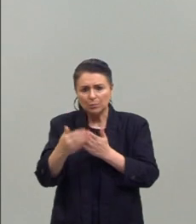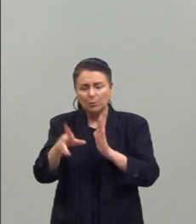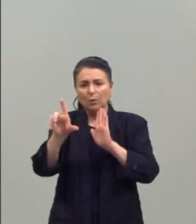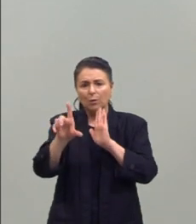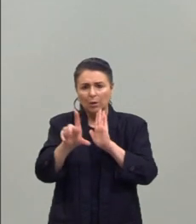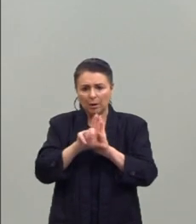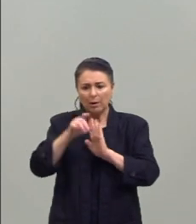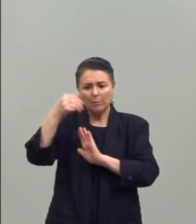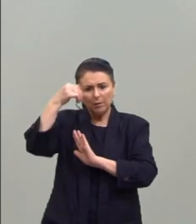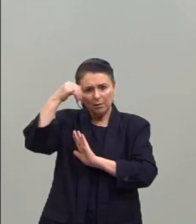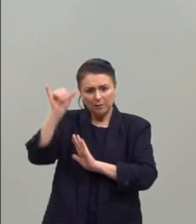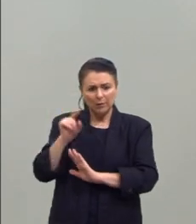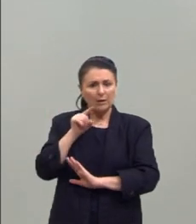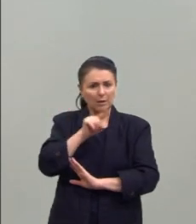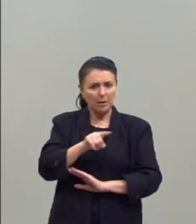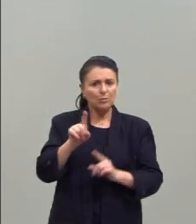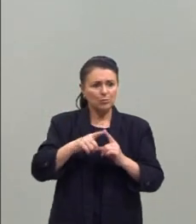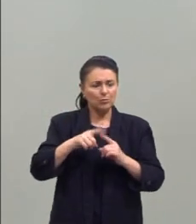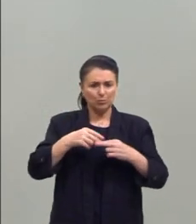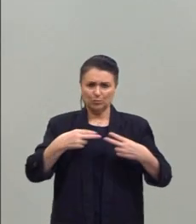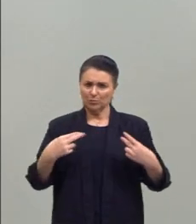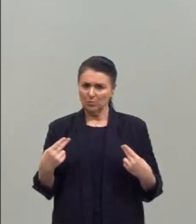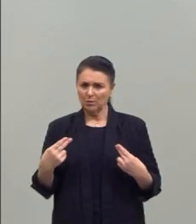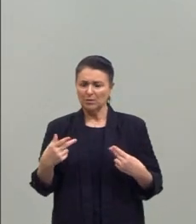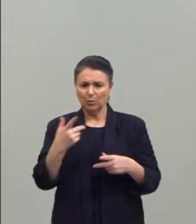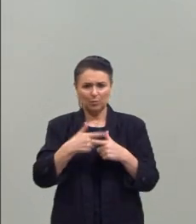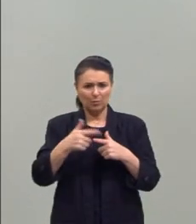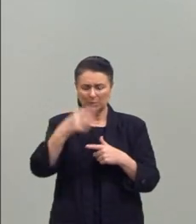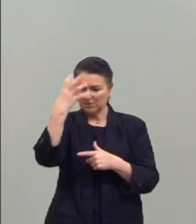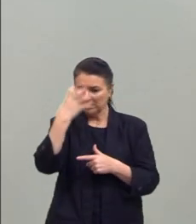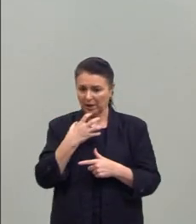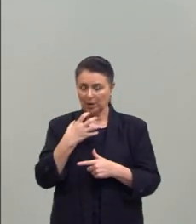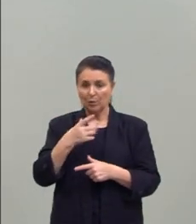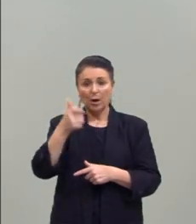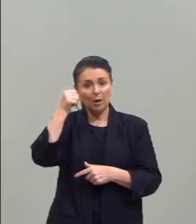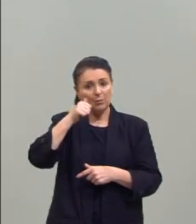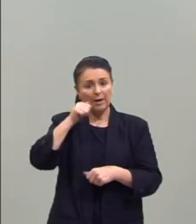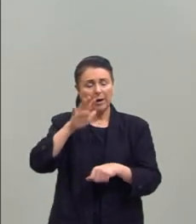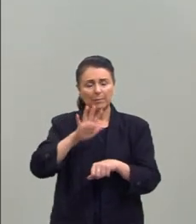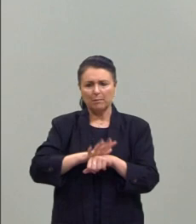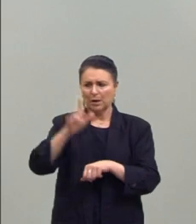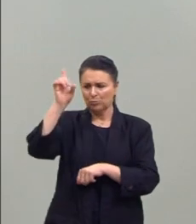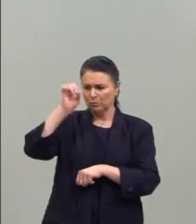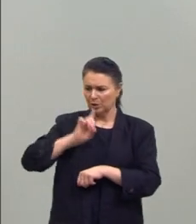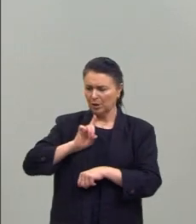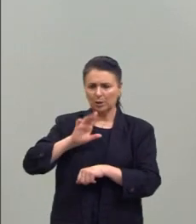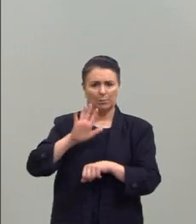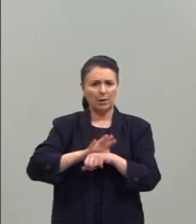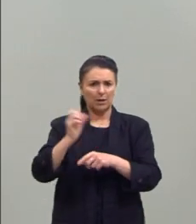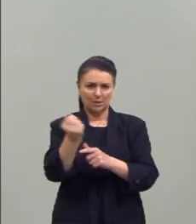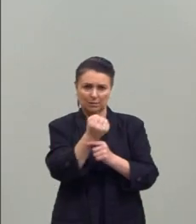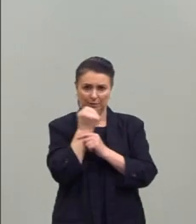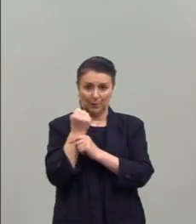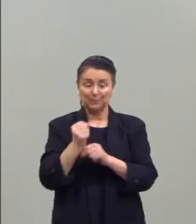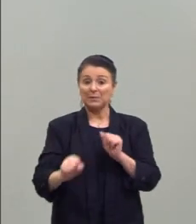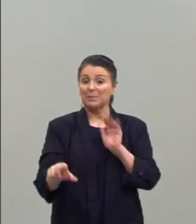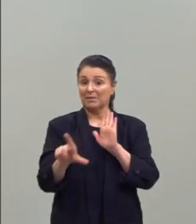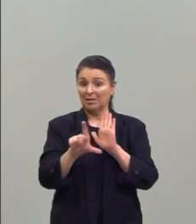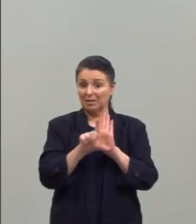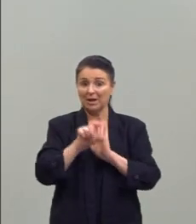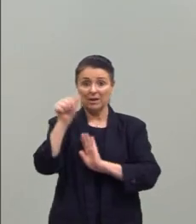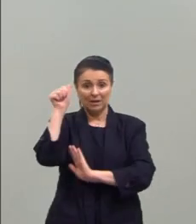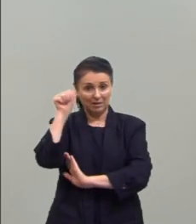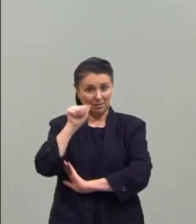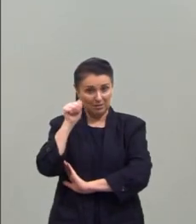combatesse mais esse problema, que dava mais direitos, mais proteção para as mulheres. Mas a lei Maria da Penha, às vezes, eu